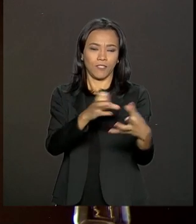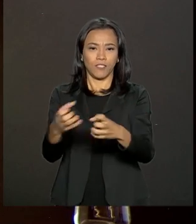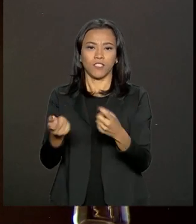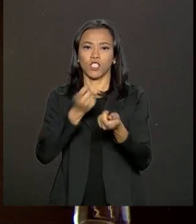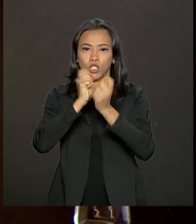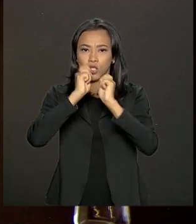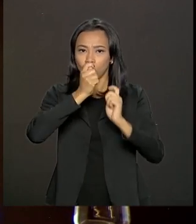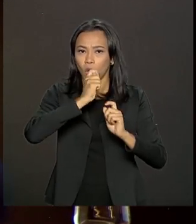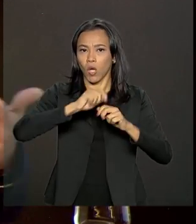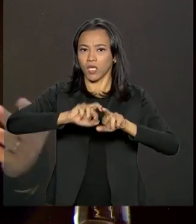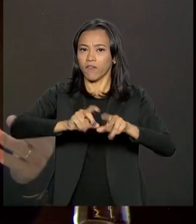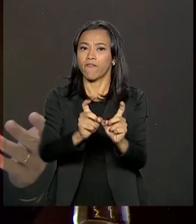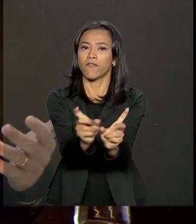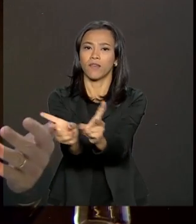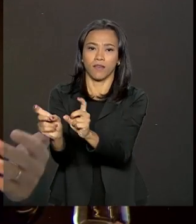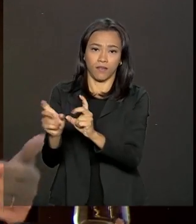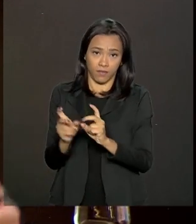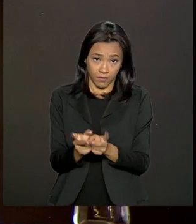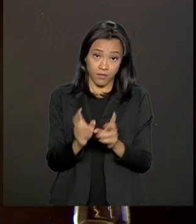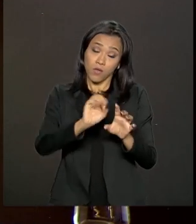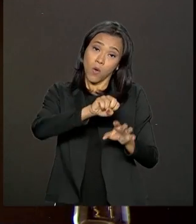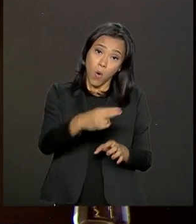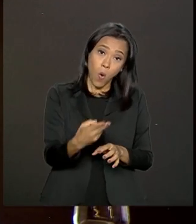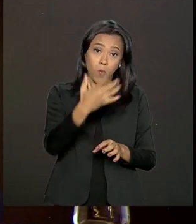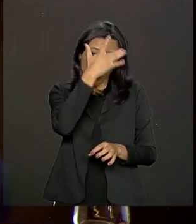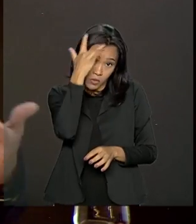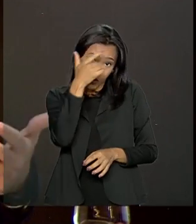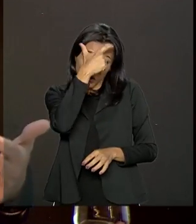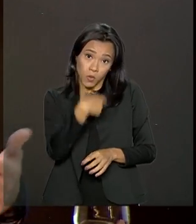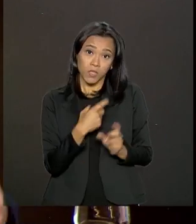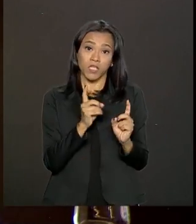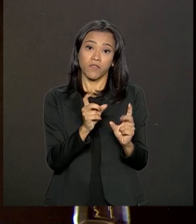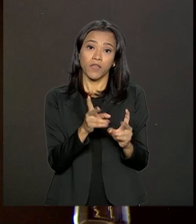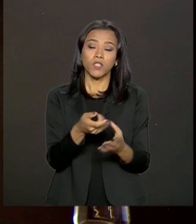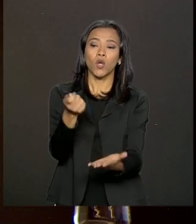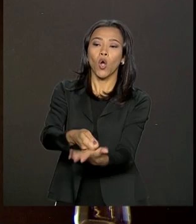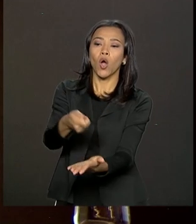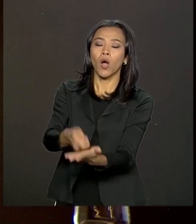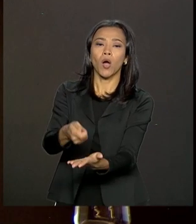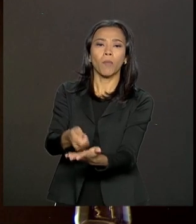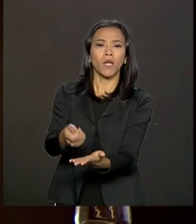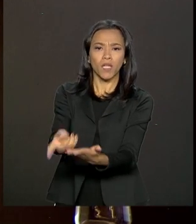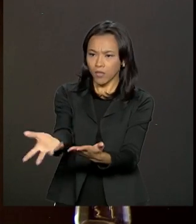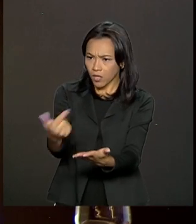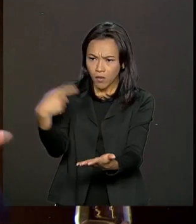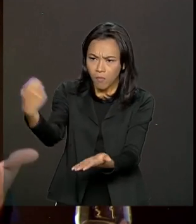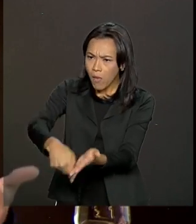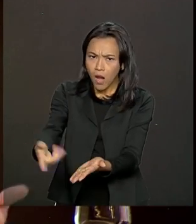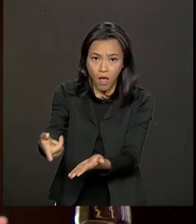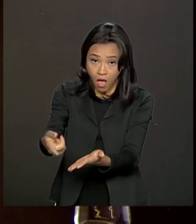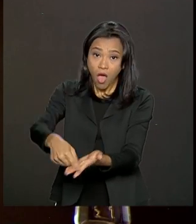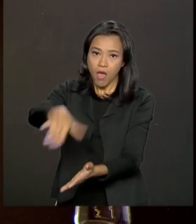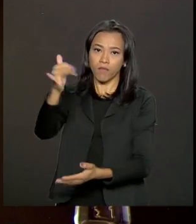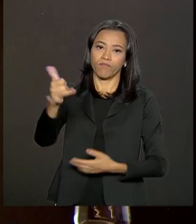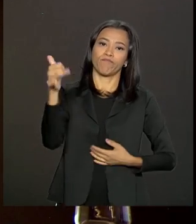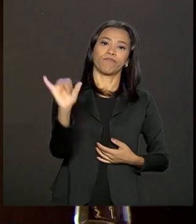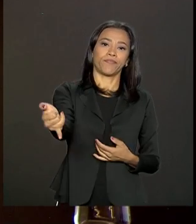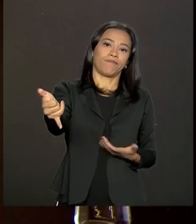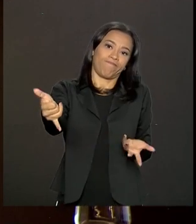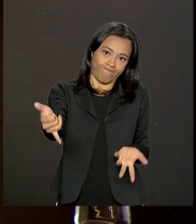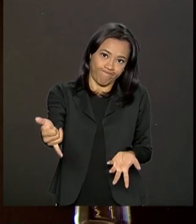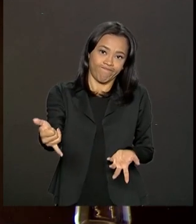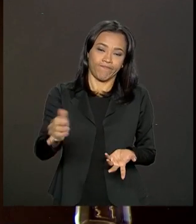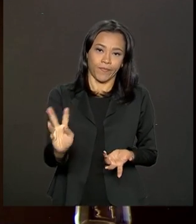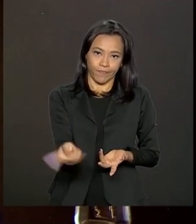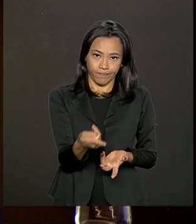drogas ou de traficantes cobrando dívidas com sangues de dependentes químicos.